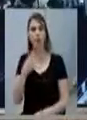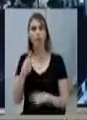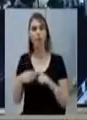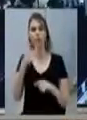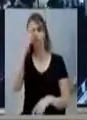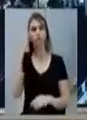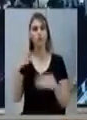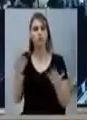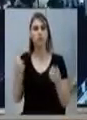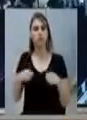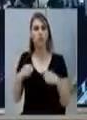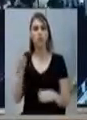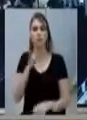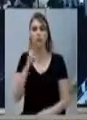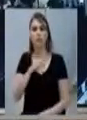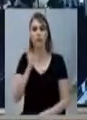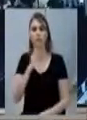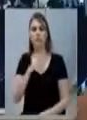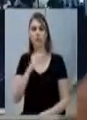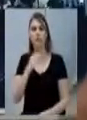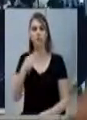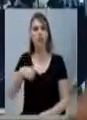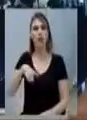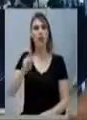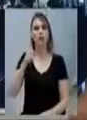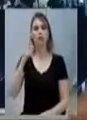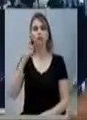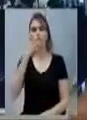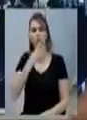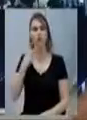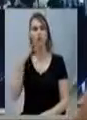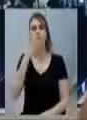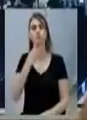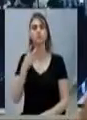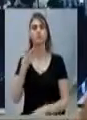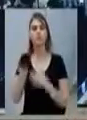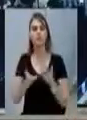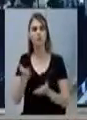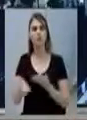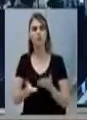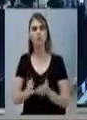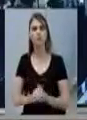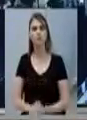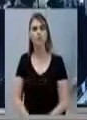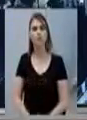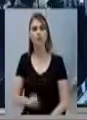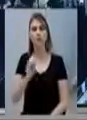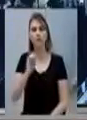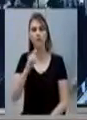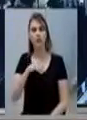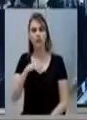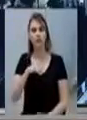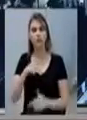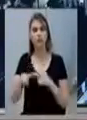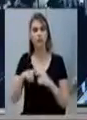precisavam, com urgência e emergência, elas eram atendidas no 24 horas. Aí, se tivesse algum caso mais grave,